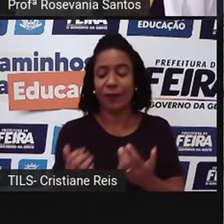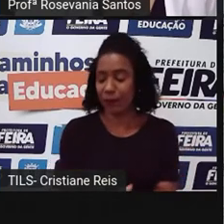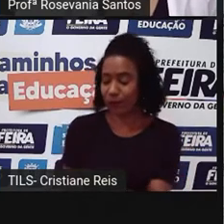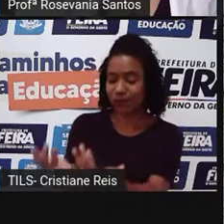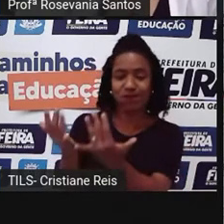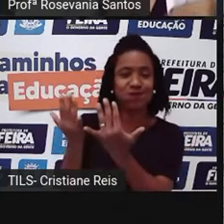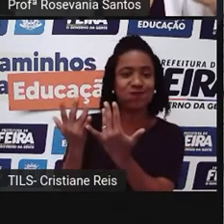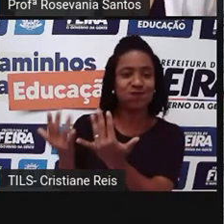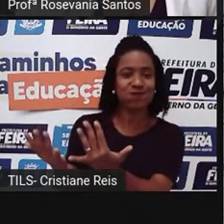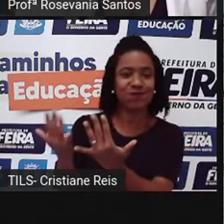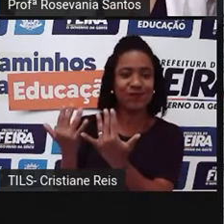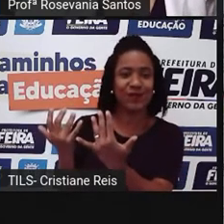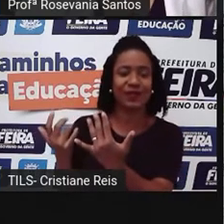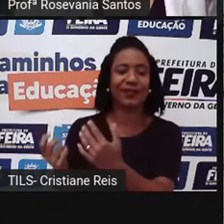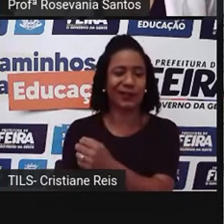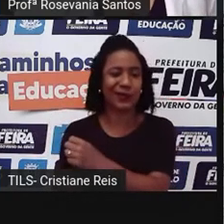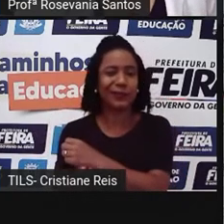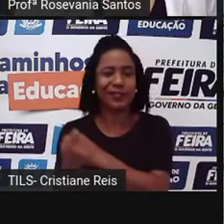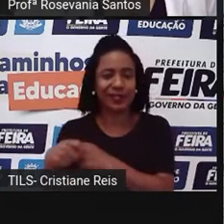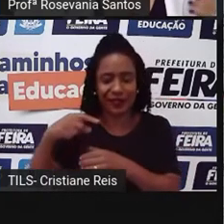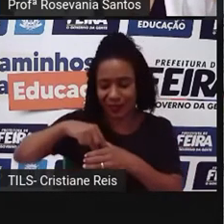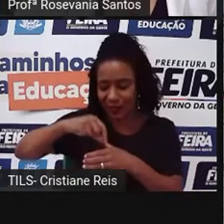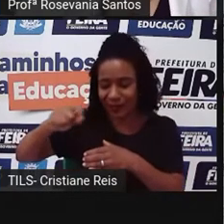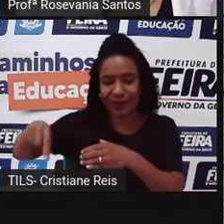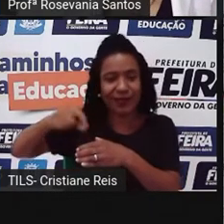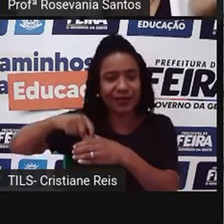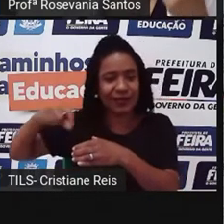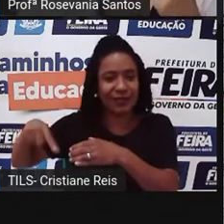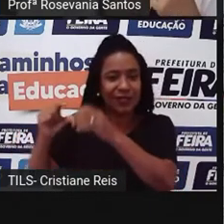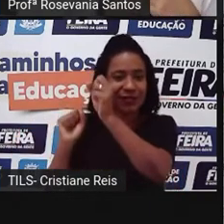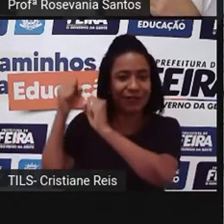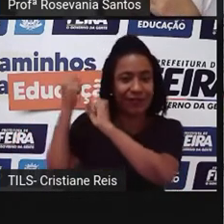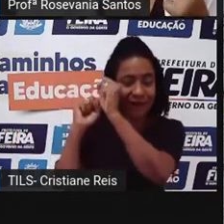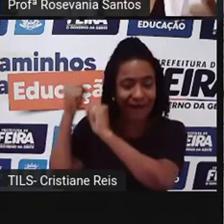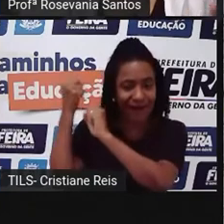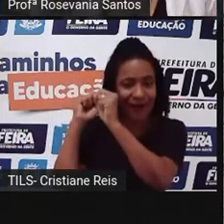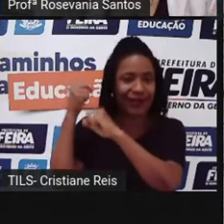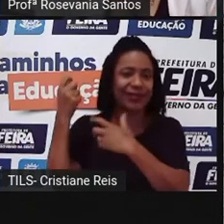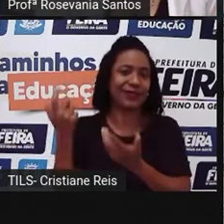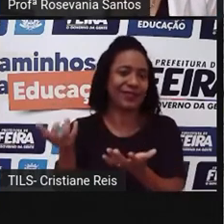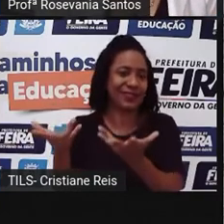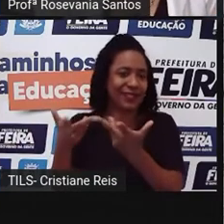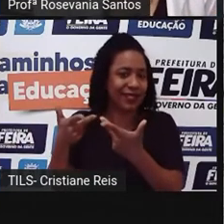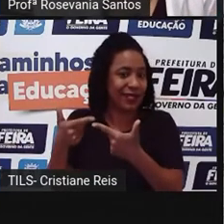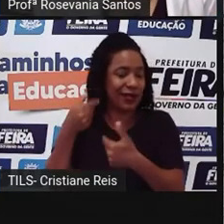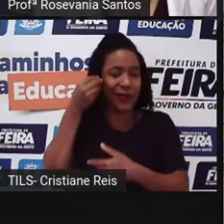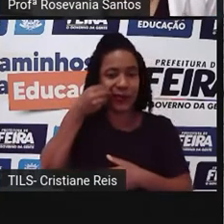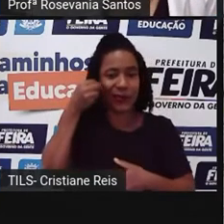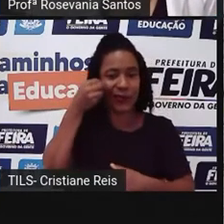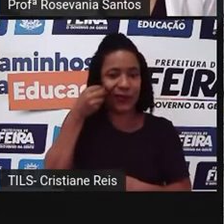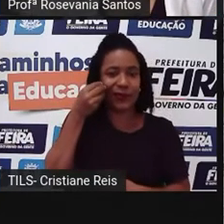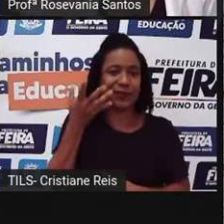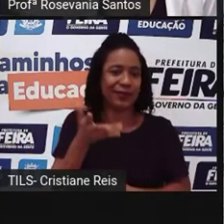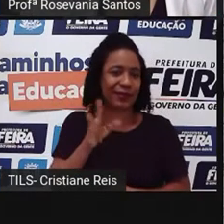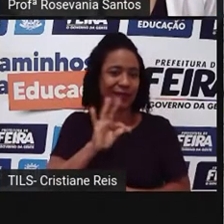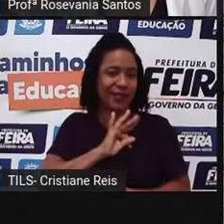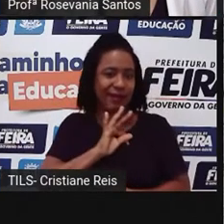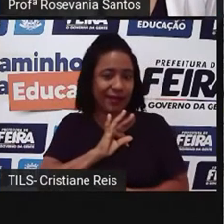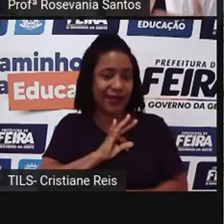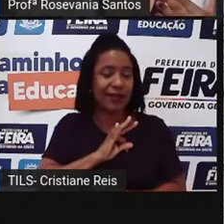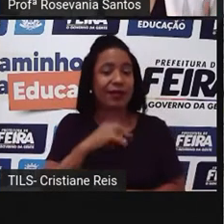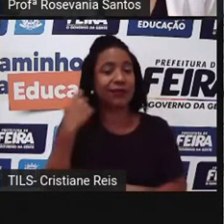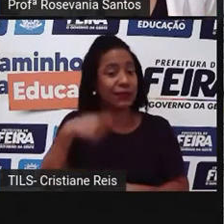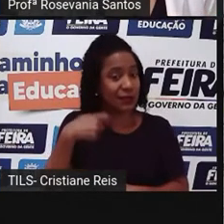insumos, das sementes, né? Precisa de todo o conhecimento também que é gerado. Porque, às vezes, a gente esquece de colocar a ideia, né? De conhecimento.